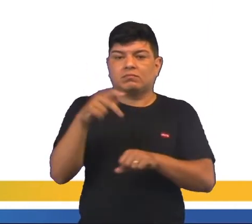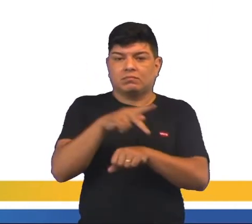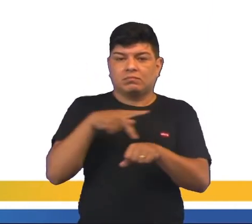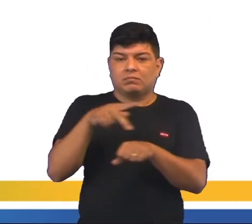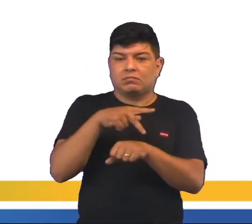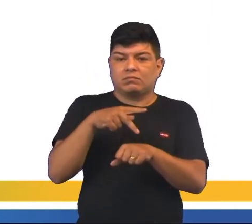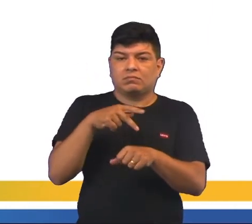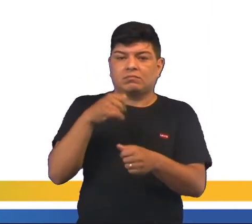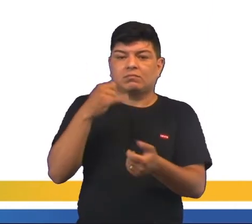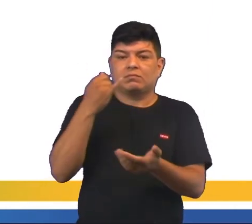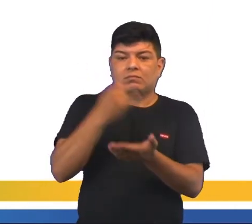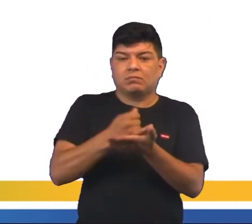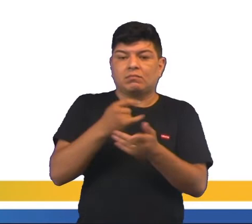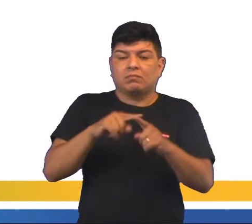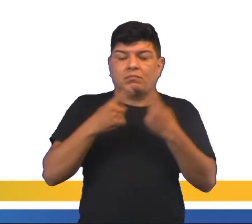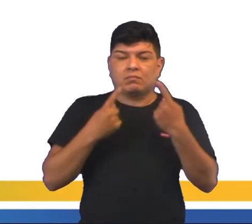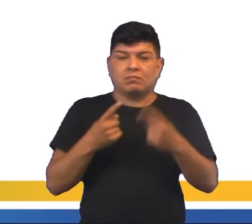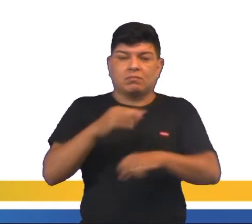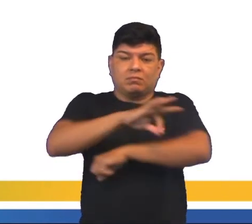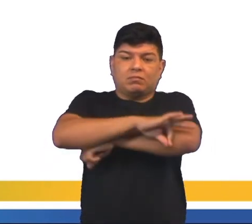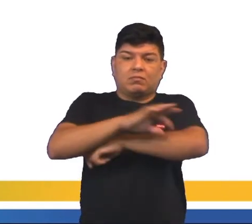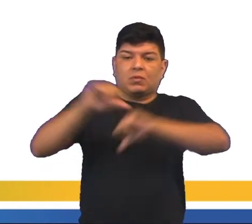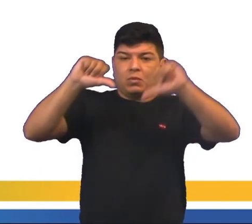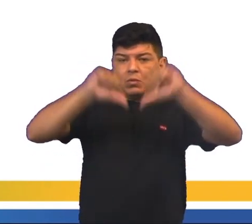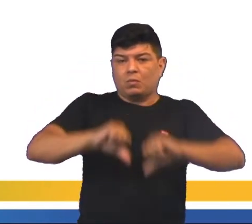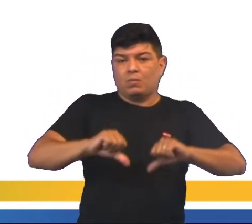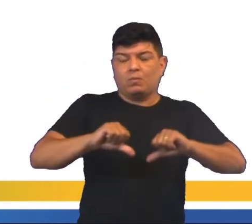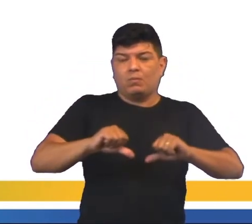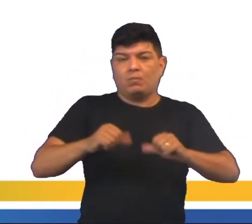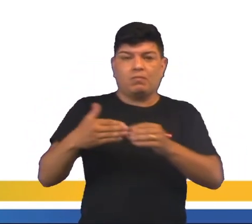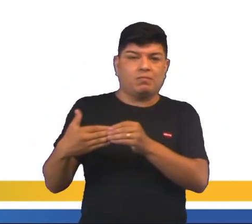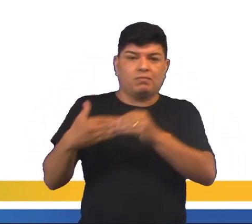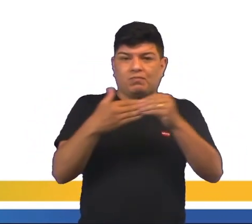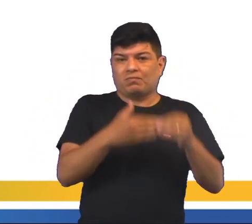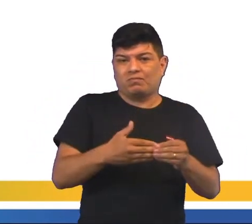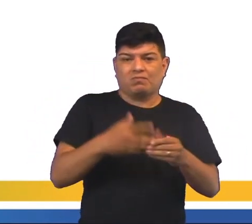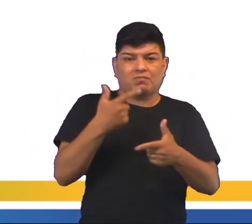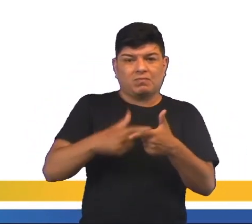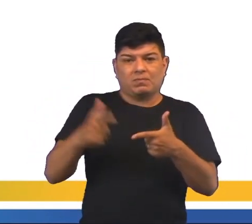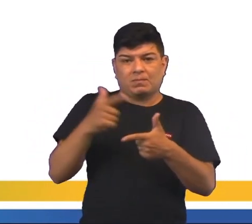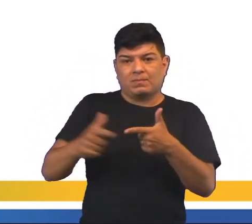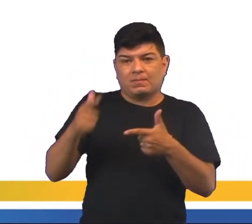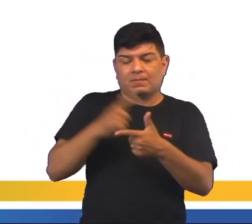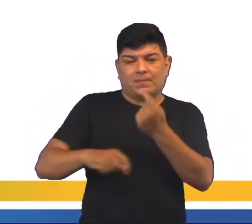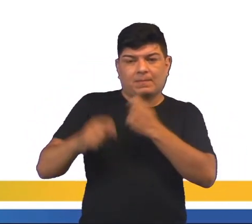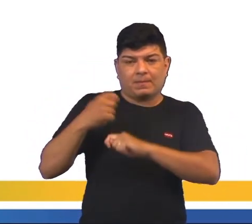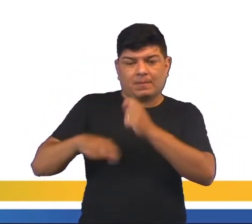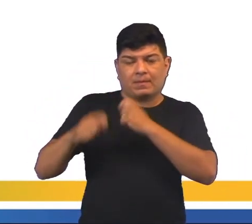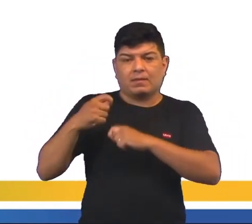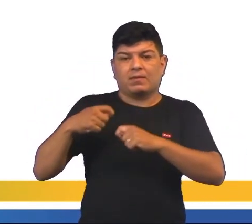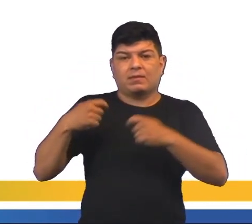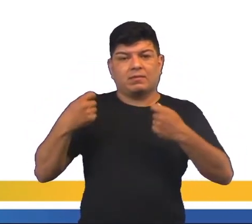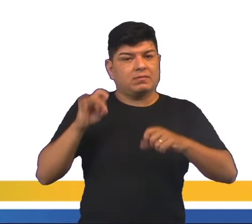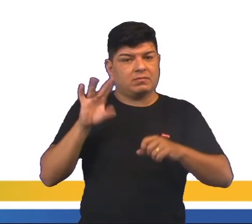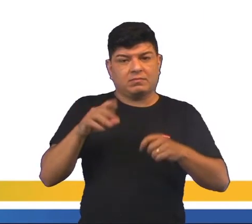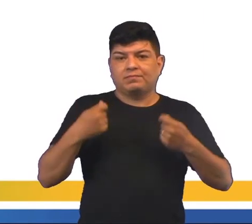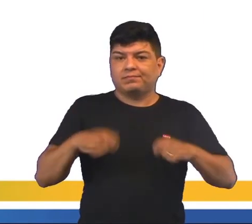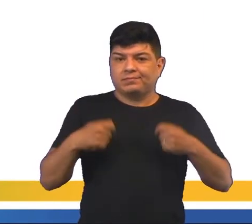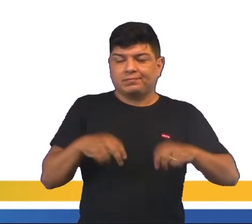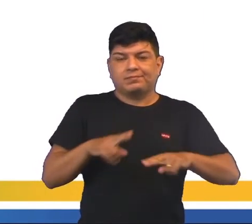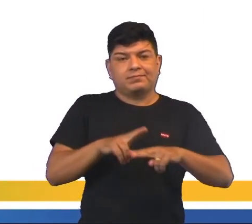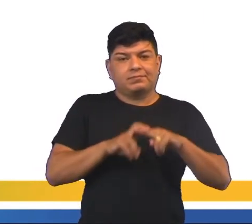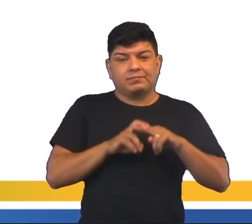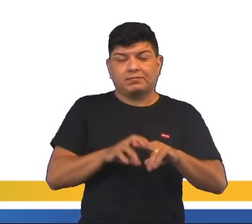imposto. Mas quando o petróleo vai lá para baixo, traz um sério problema para os economistas que dependem só de matéria-prima.